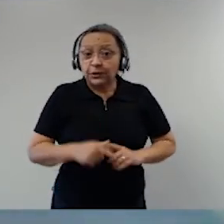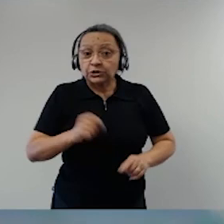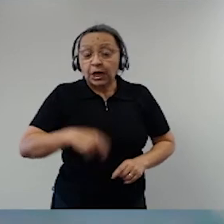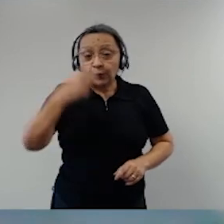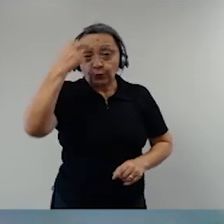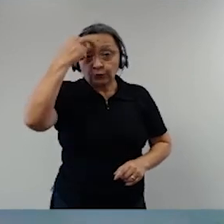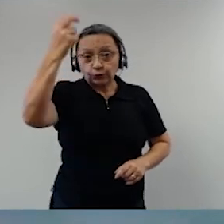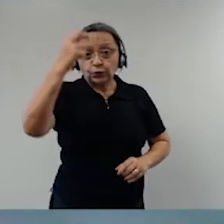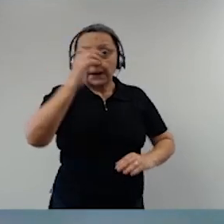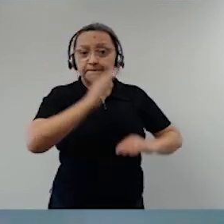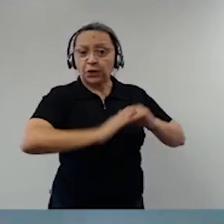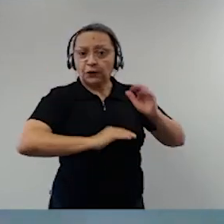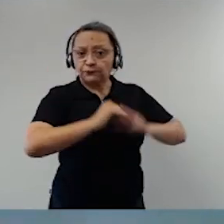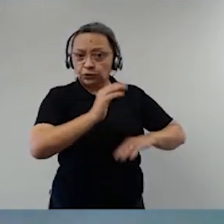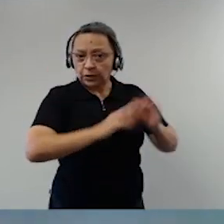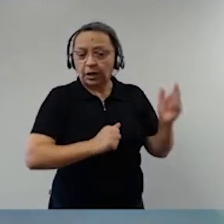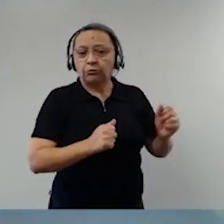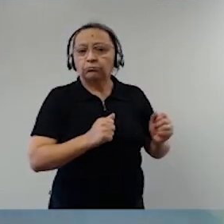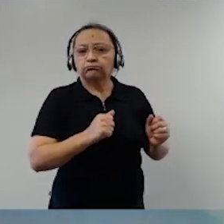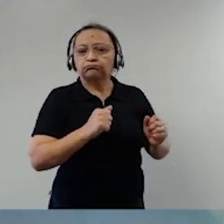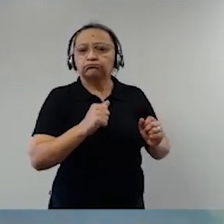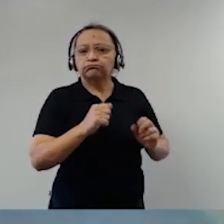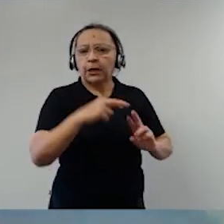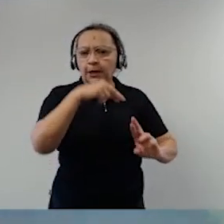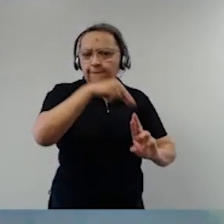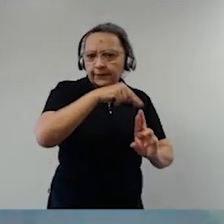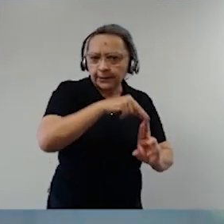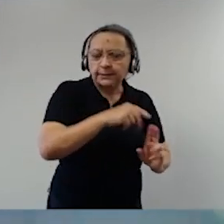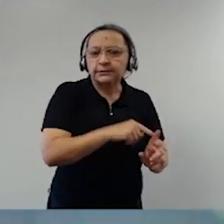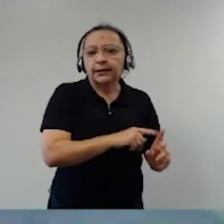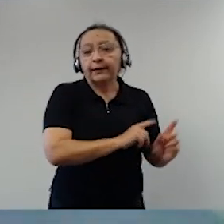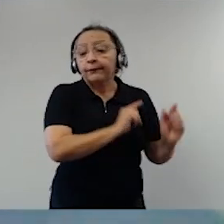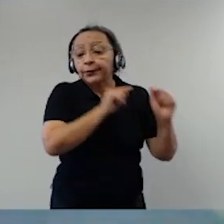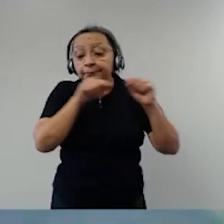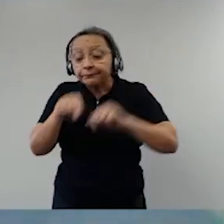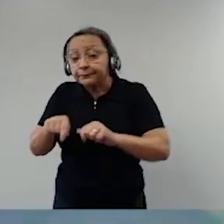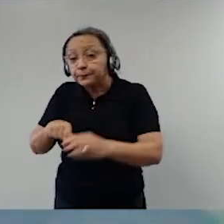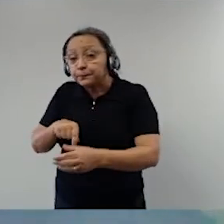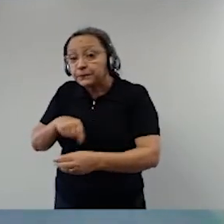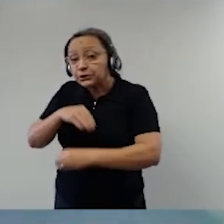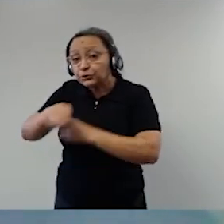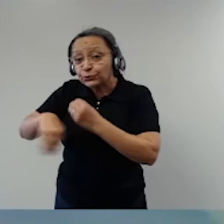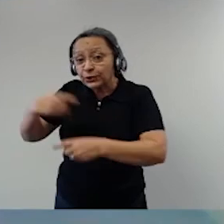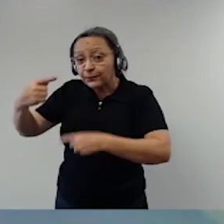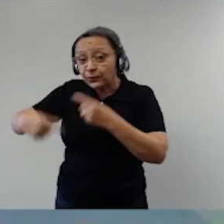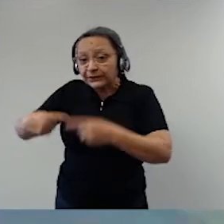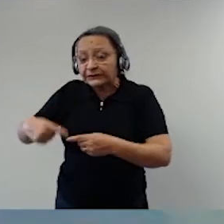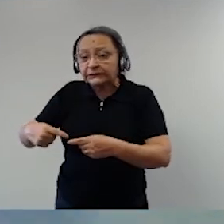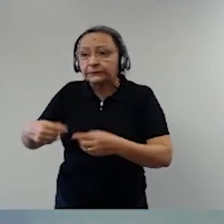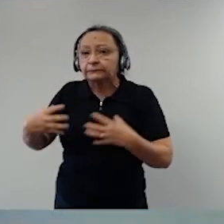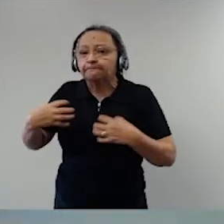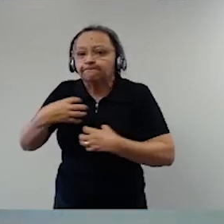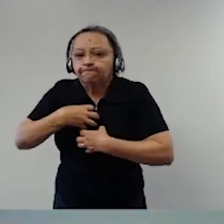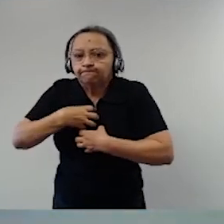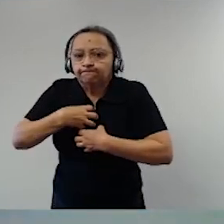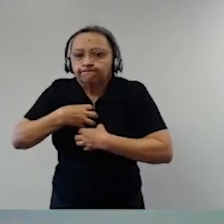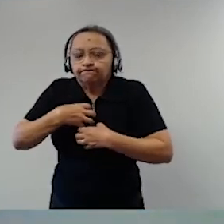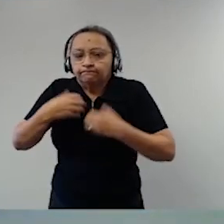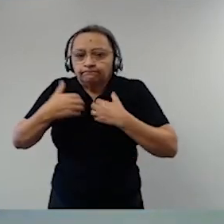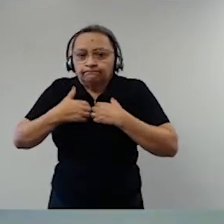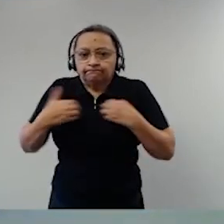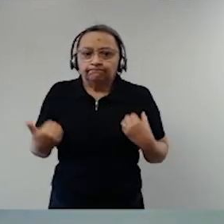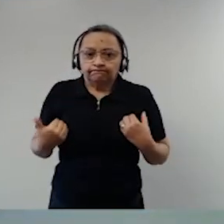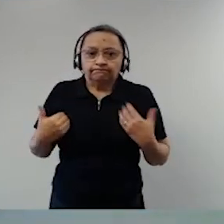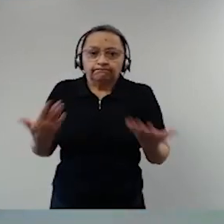ela desequilibra o jogo político e ela se divide quando a grande força realmente é a